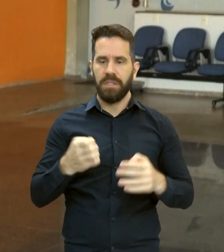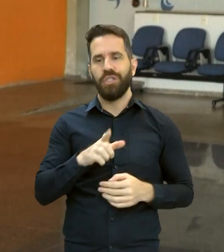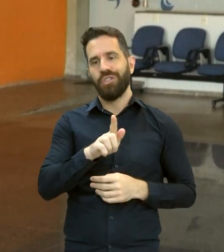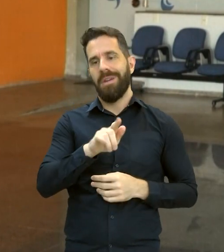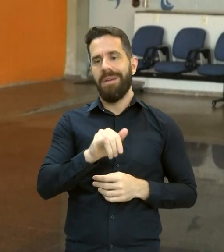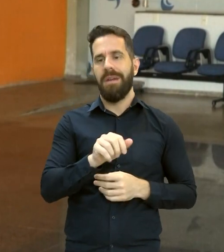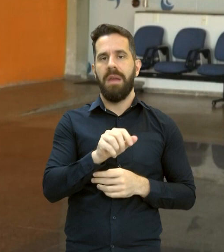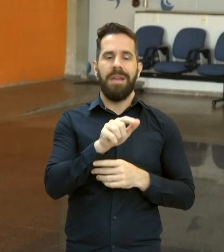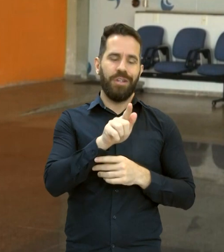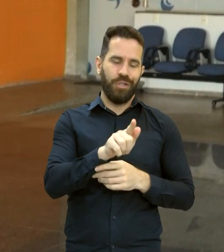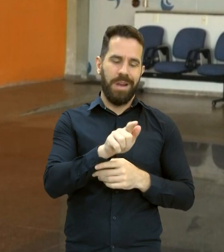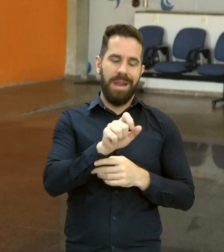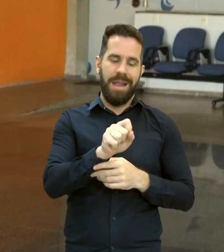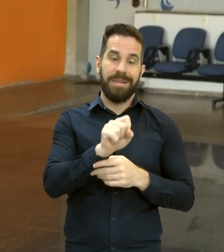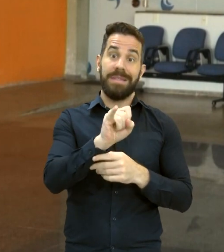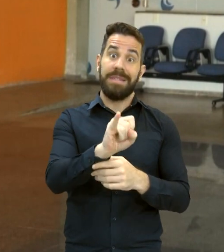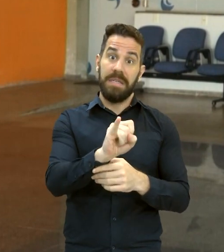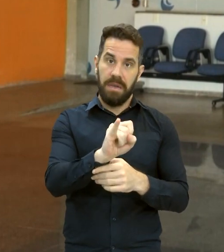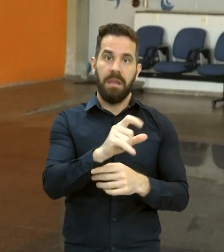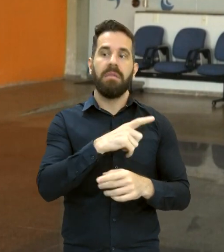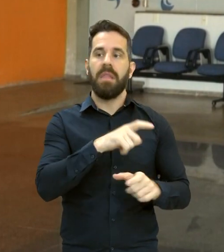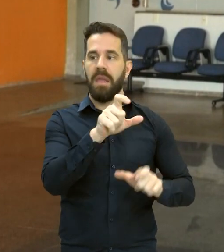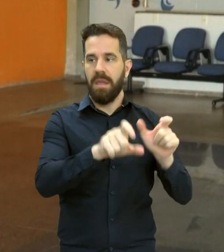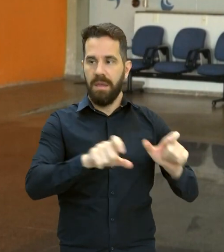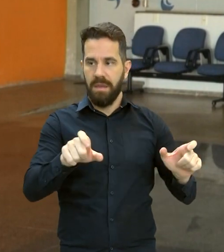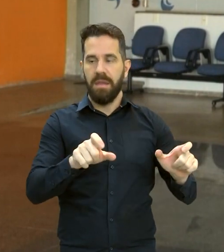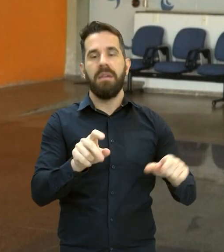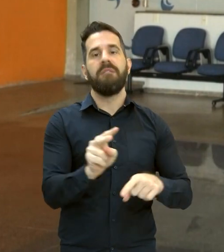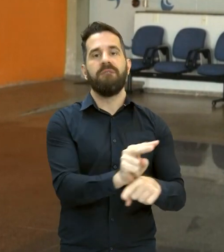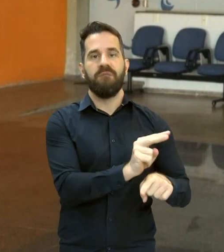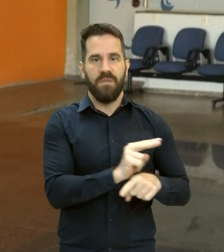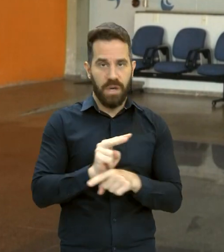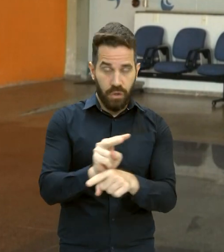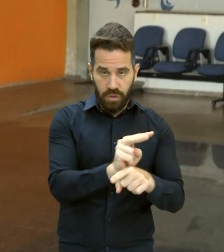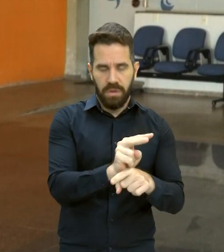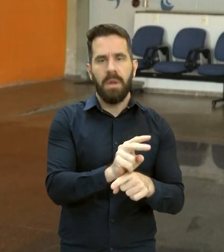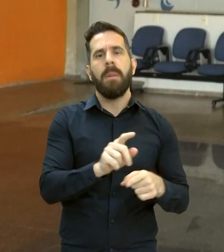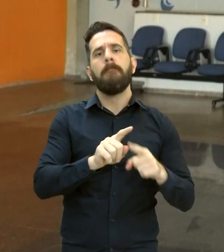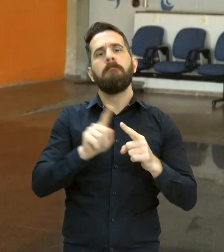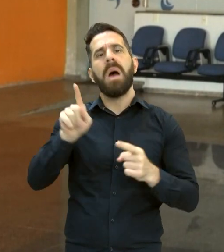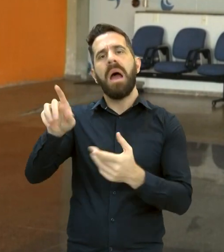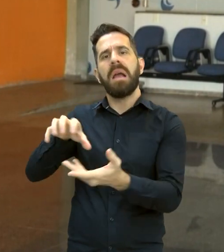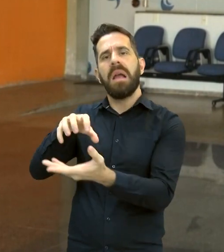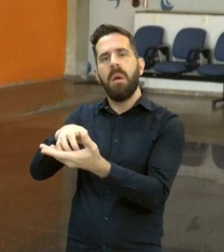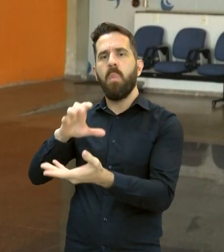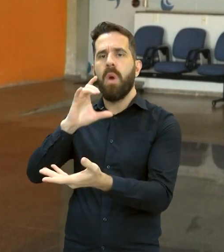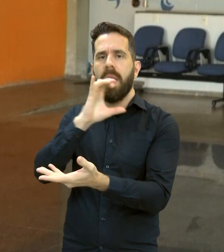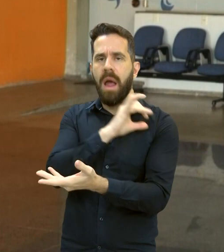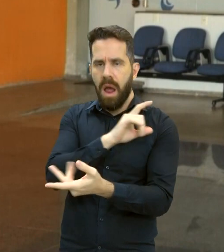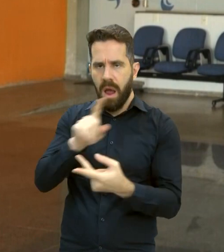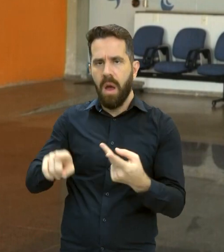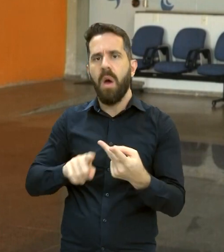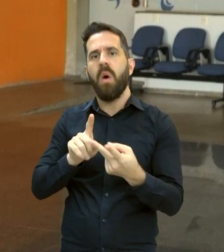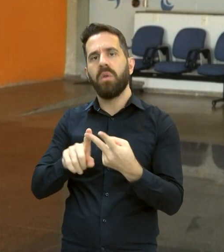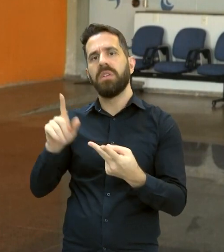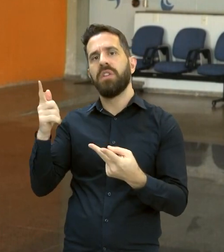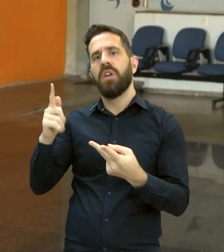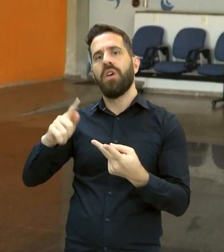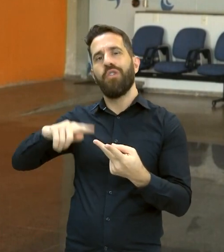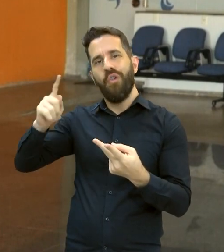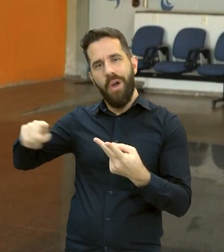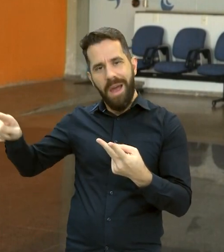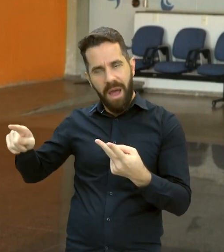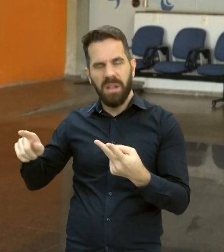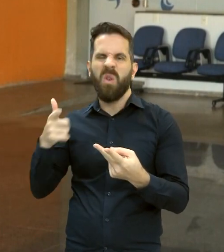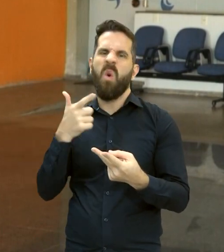provém os vigilantes, mas nos campos de Caldas Novas, Goiás, é uma outra empresa, a Buriti, e